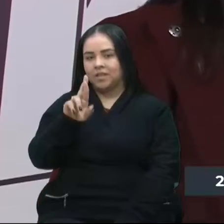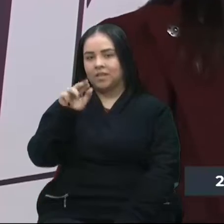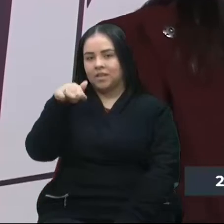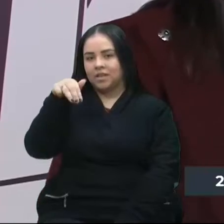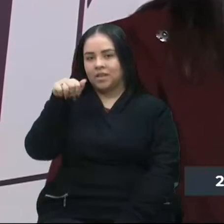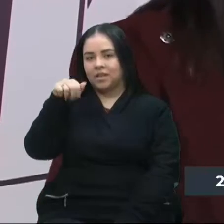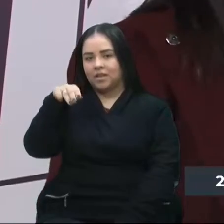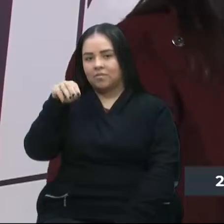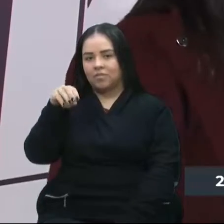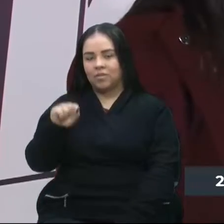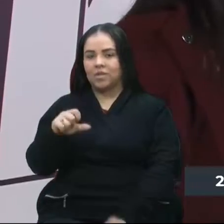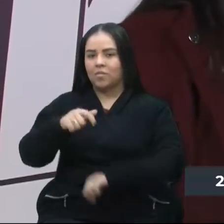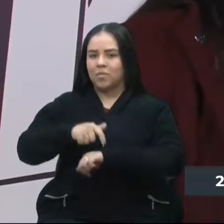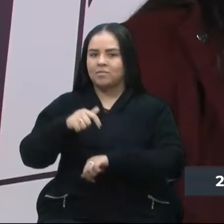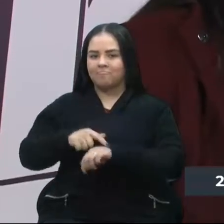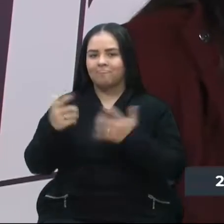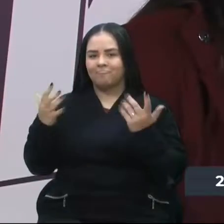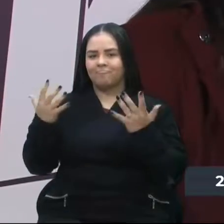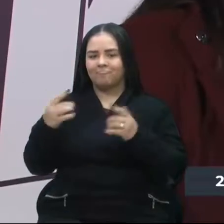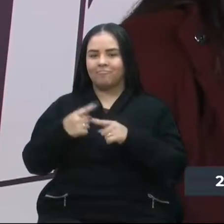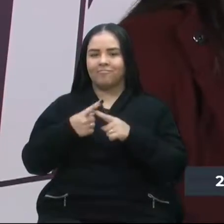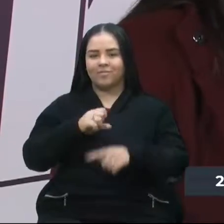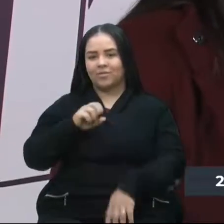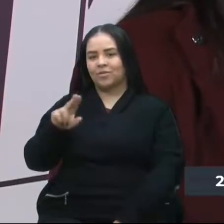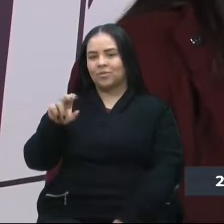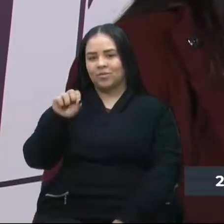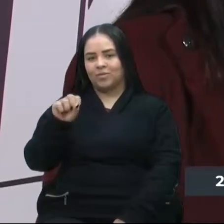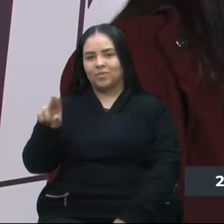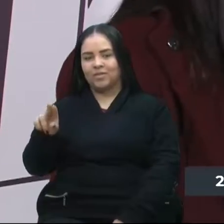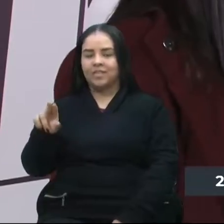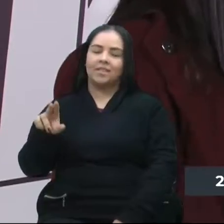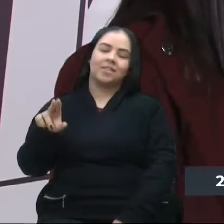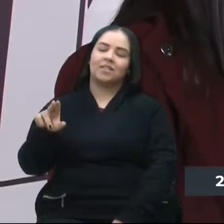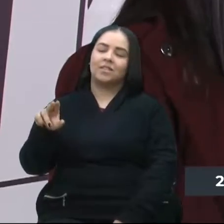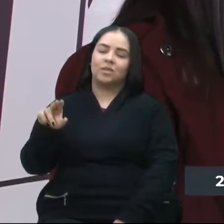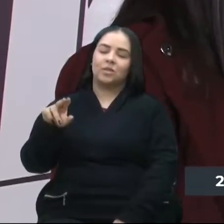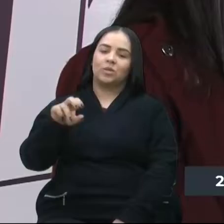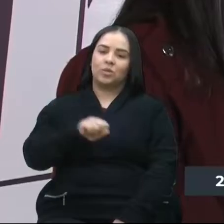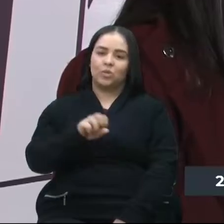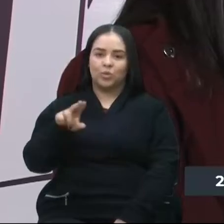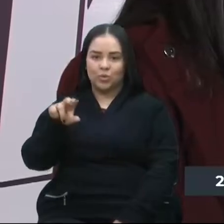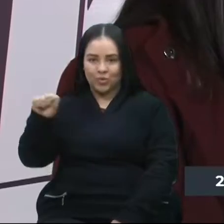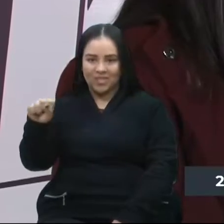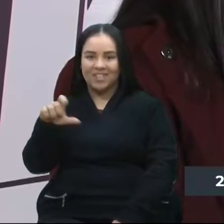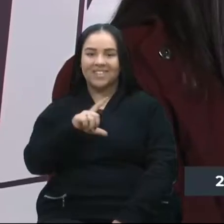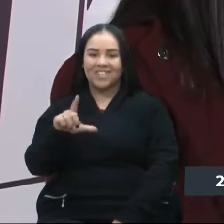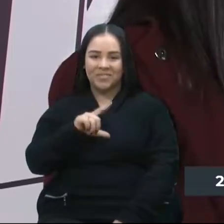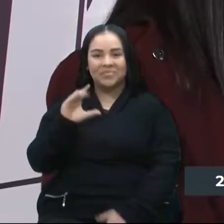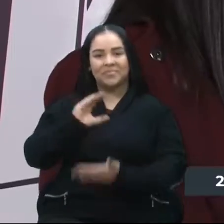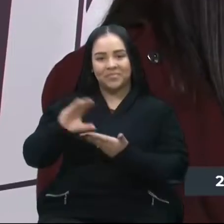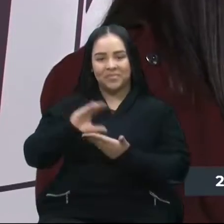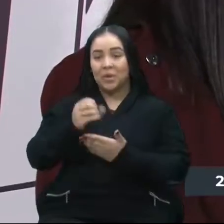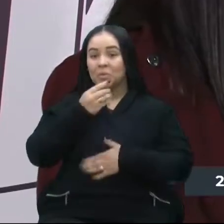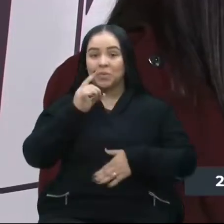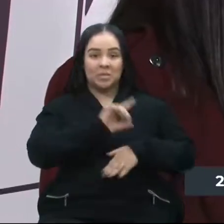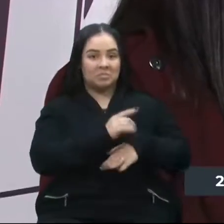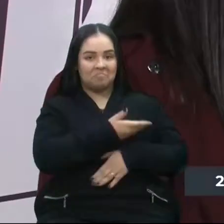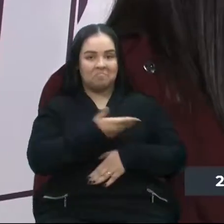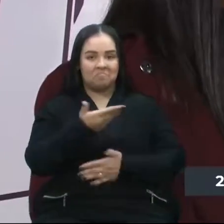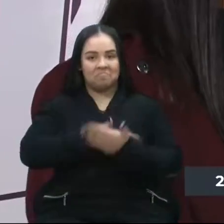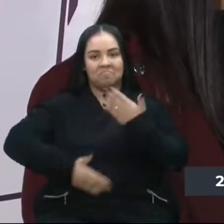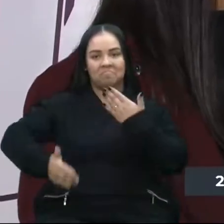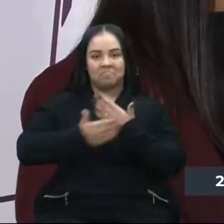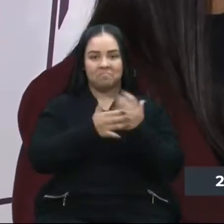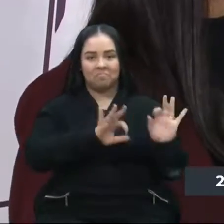Sempre é um momento de celebração quando o SUS recebe um recurso, né vereador? Bom dia. Muito bom dia a todos vocês que estão nos acompanhando aí